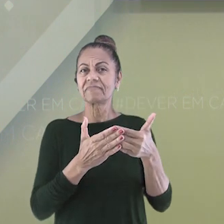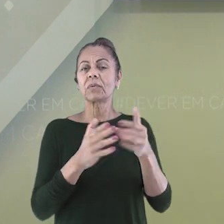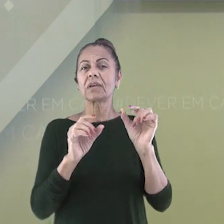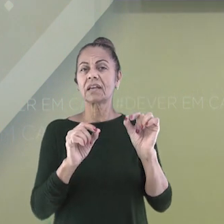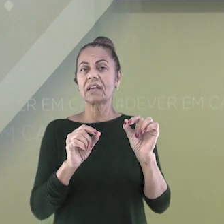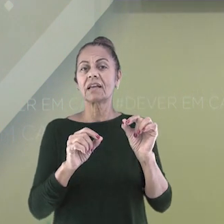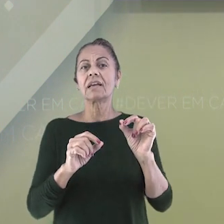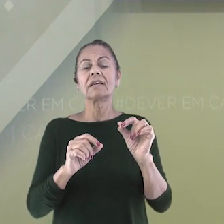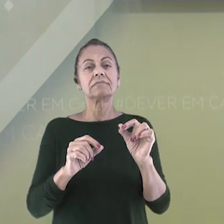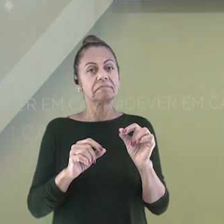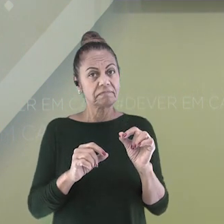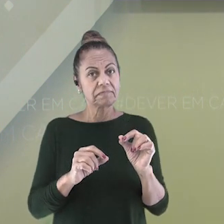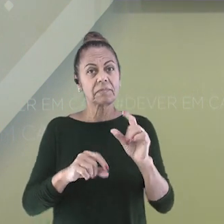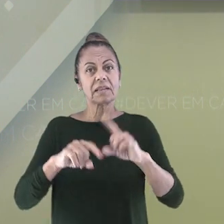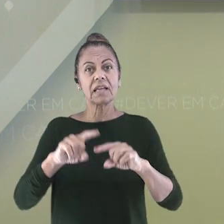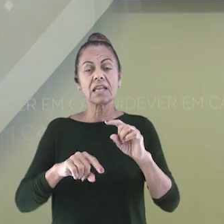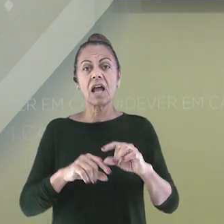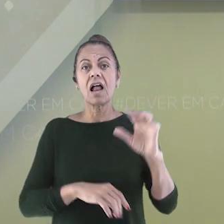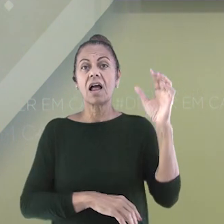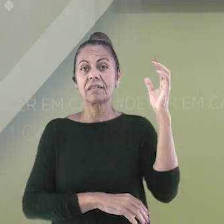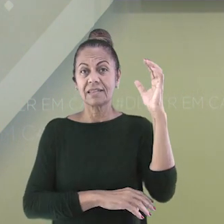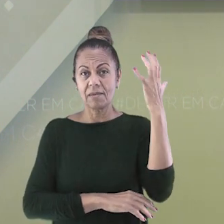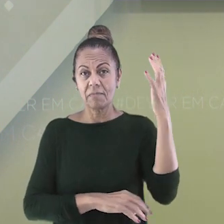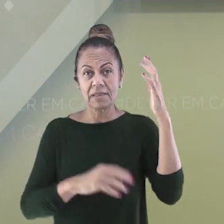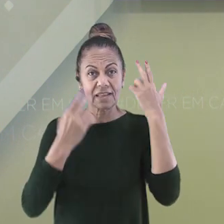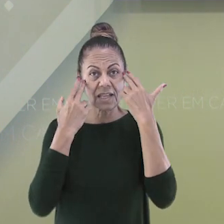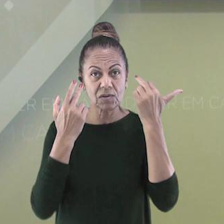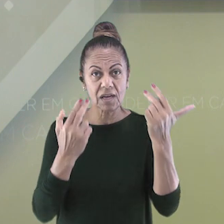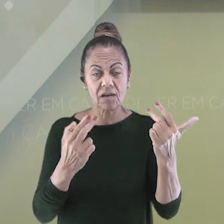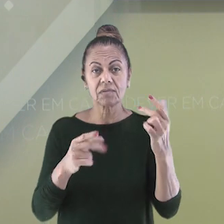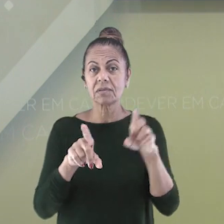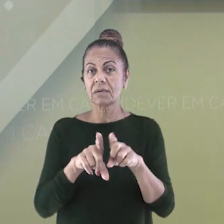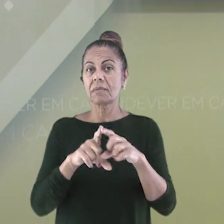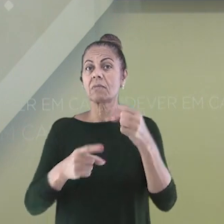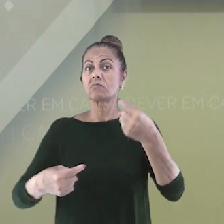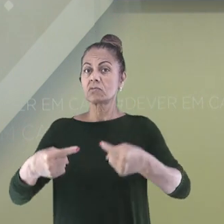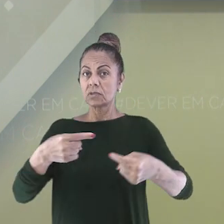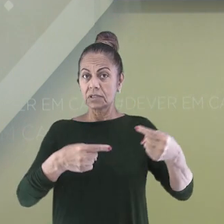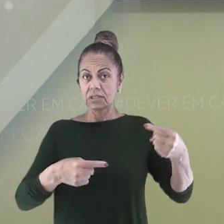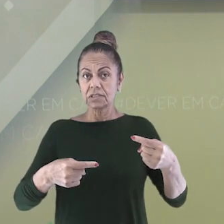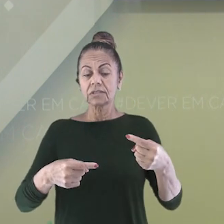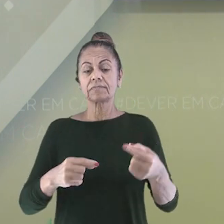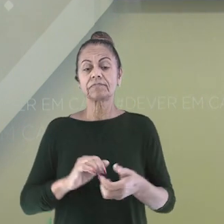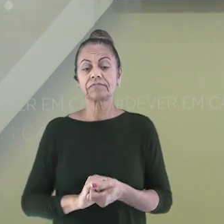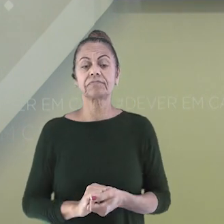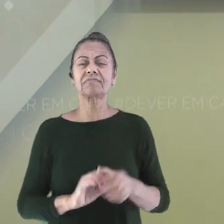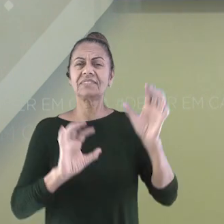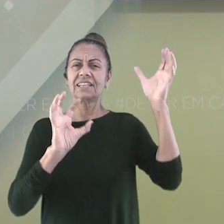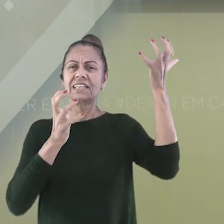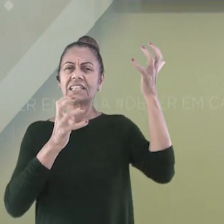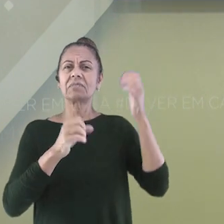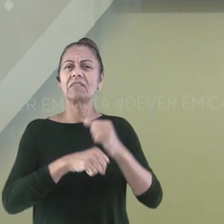até a questão política e econômica. Também há os fatores de clima, vegetação e